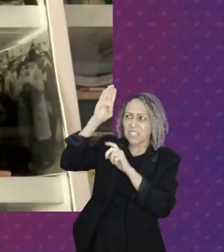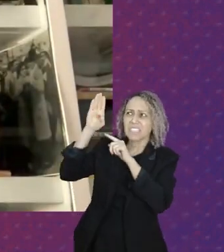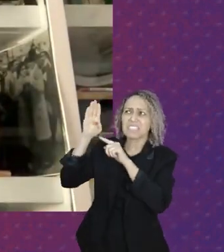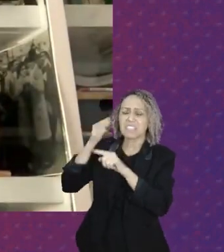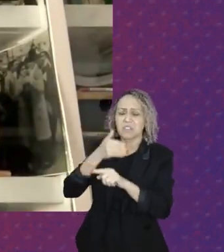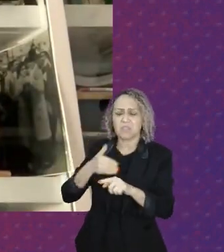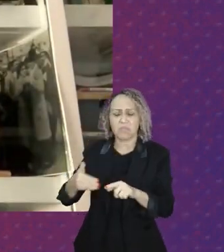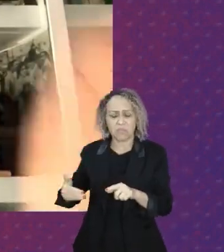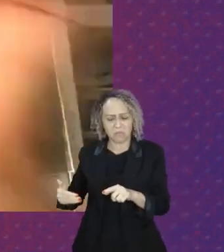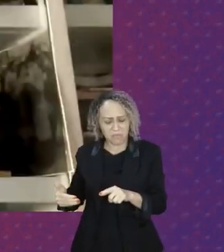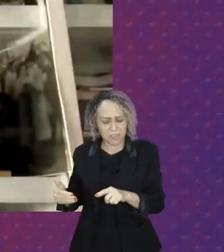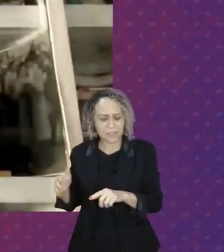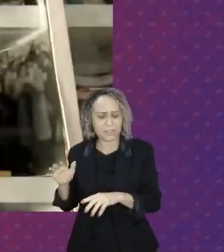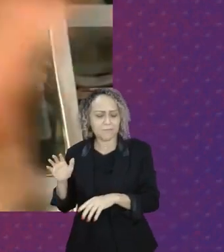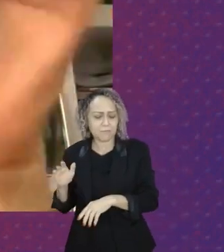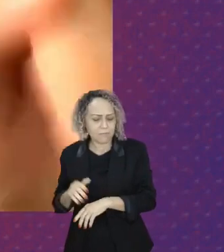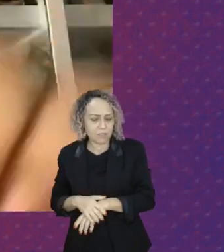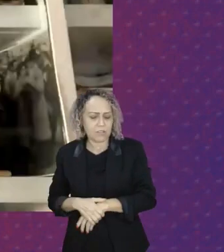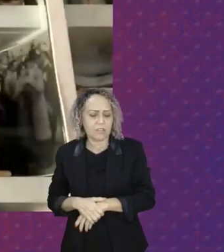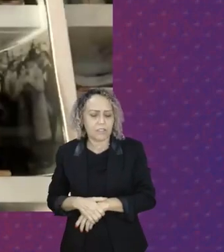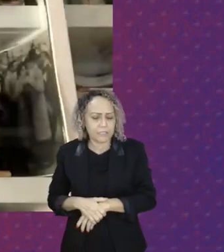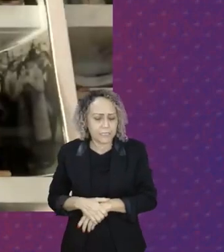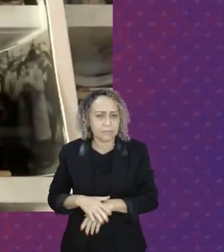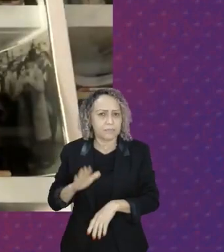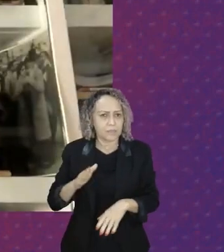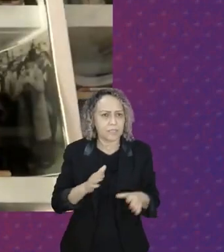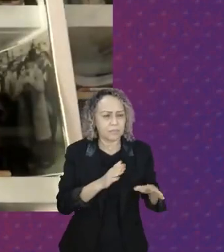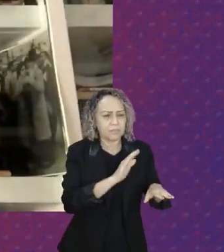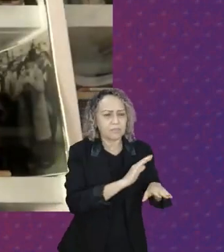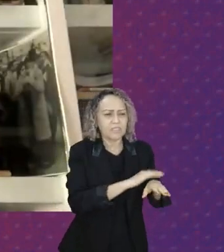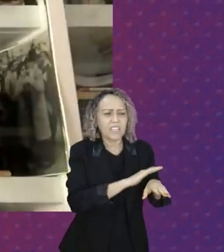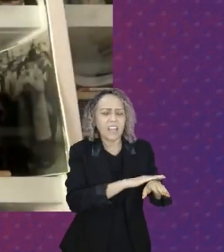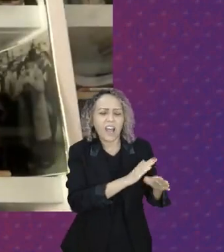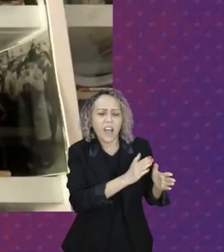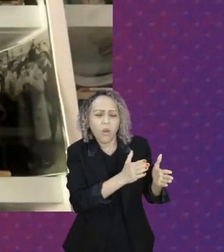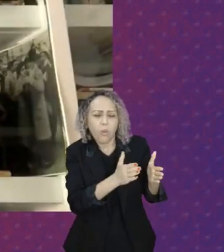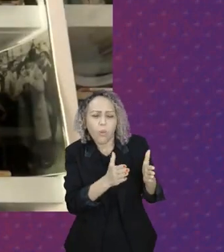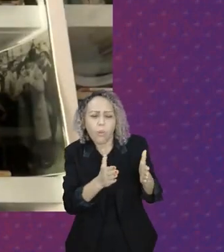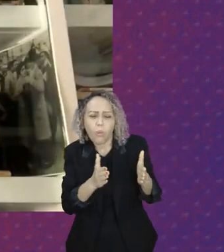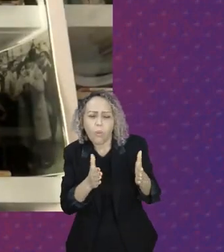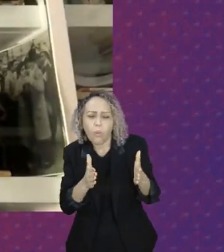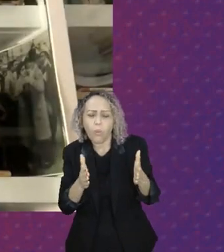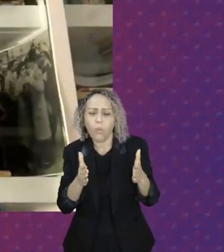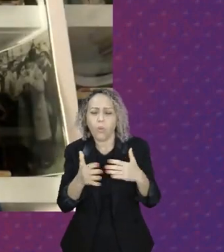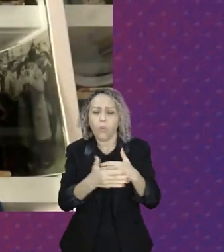golpe, depois com a eleição do presidente atual, cujo nome eu prefiro não falar,